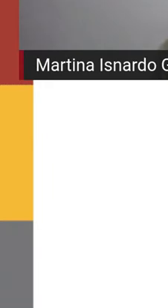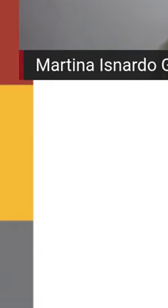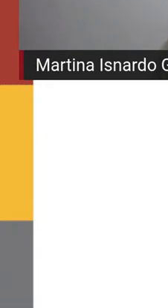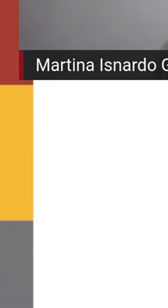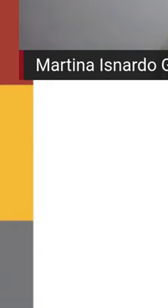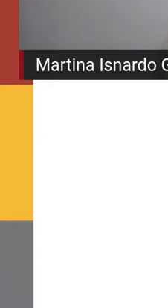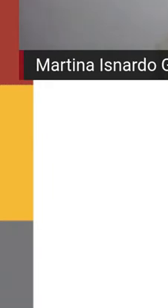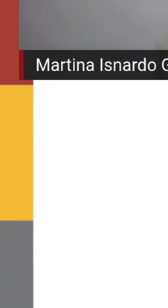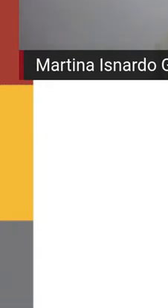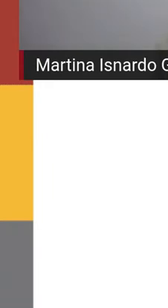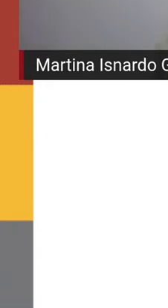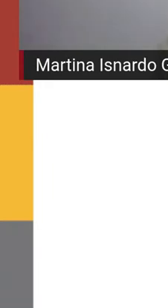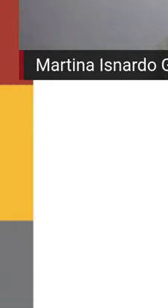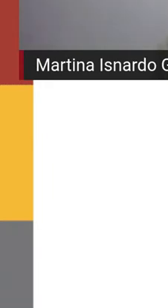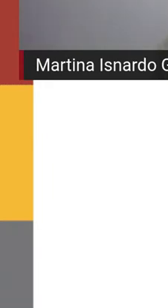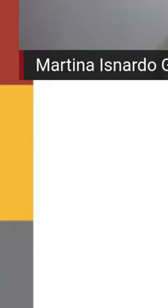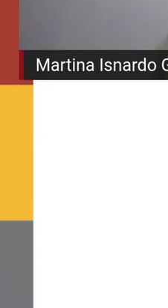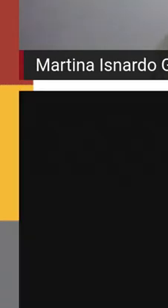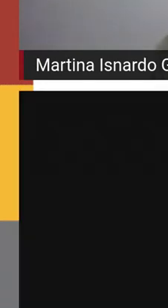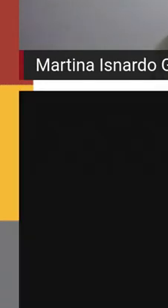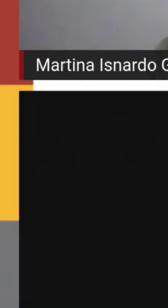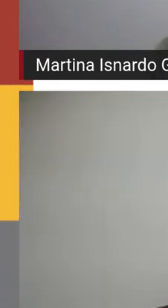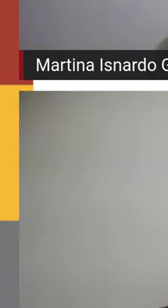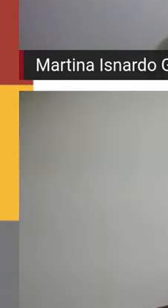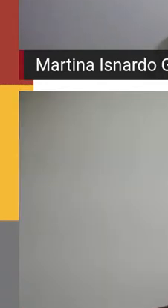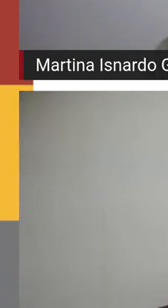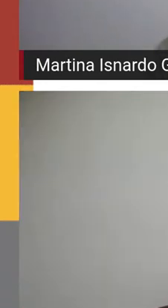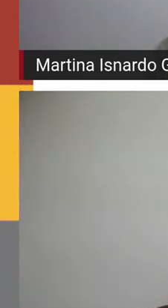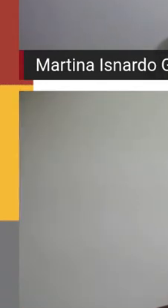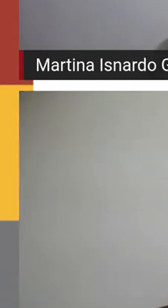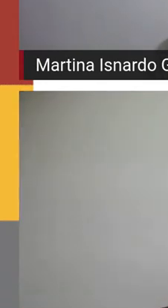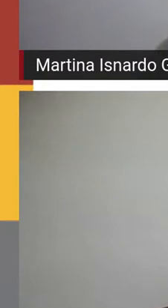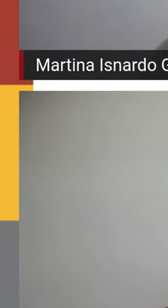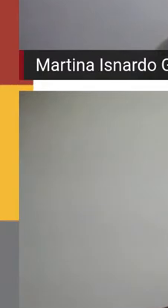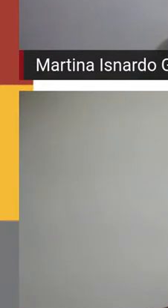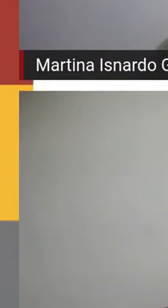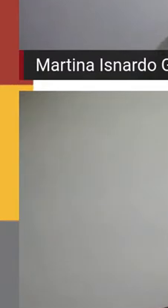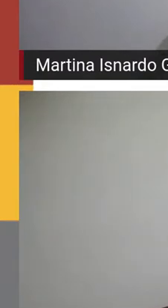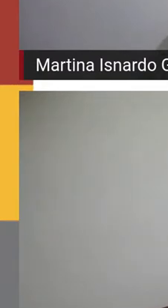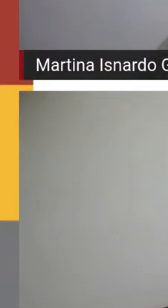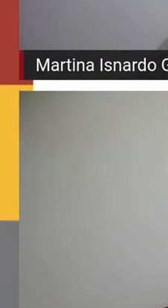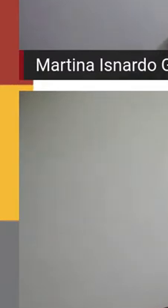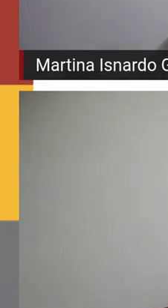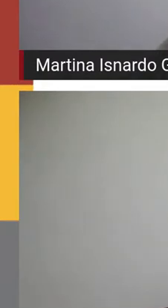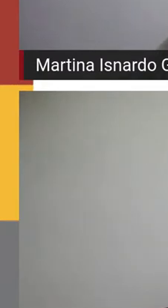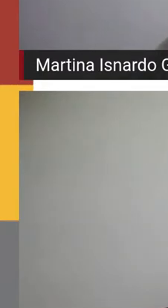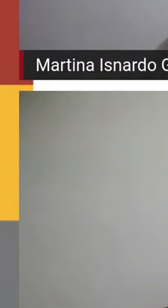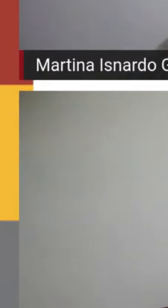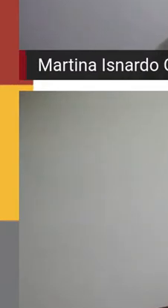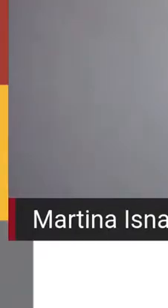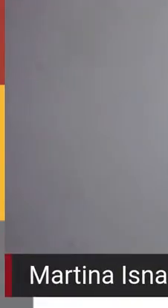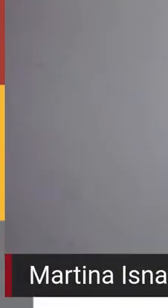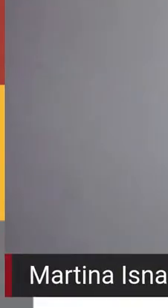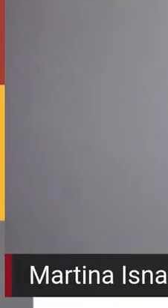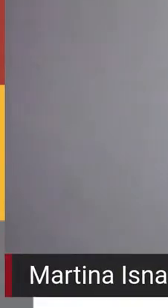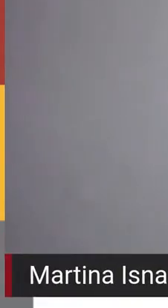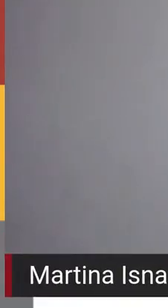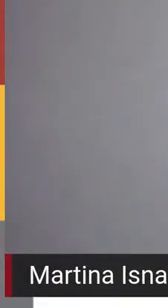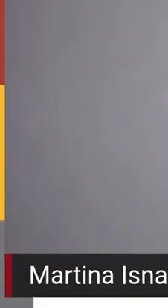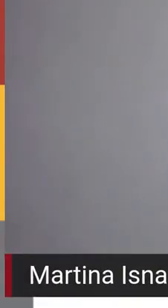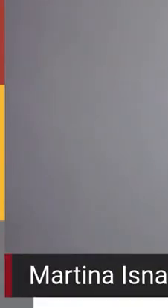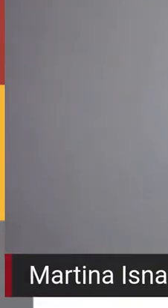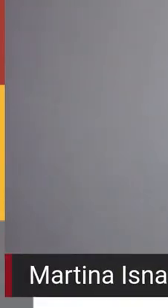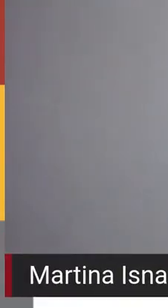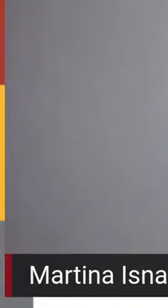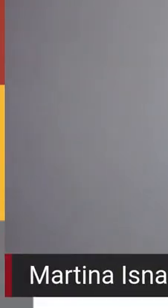esperando, professor Carlos Bach, nosso convidado de hoje, fazem parte da equipe maravilhosa